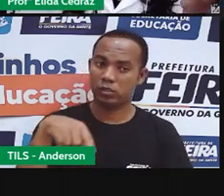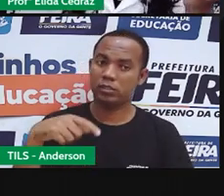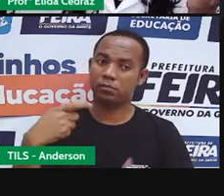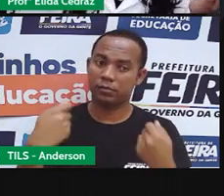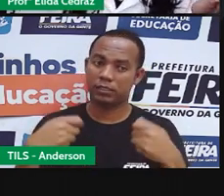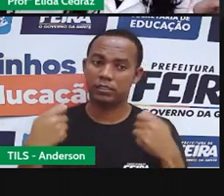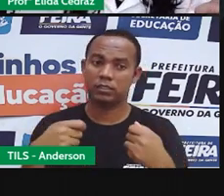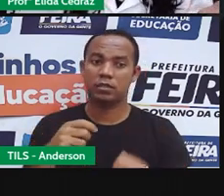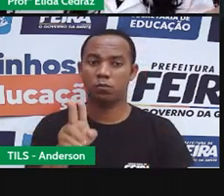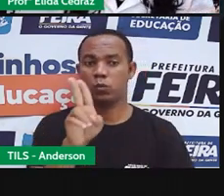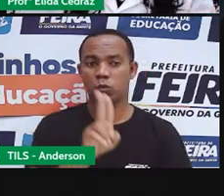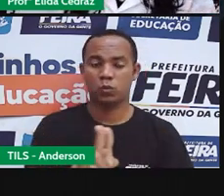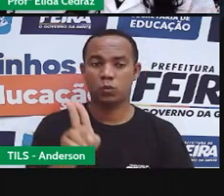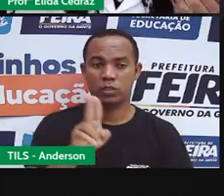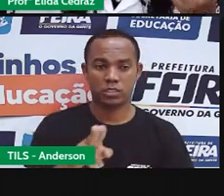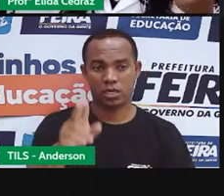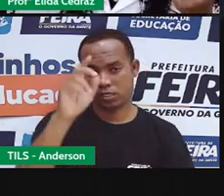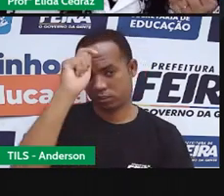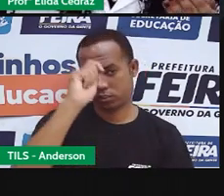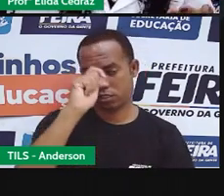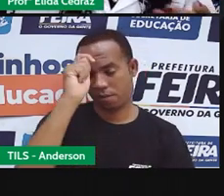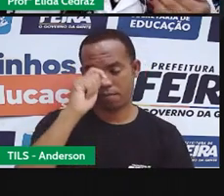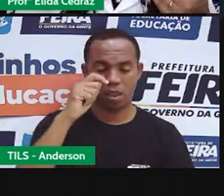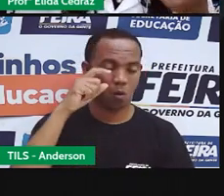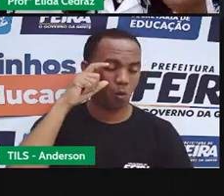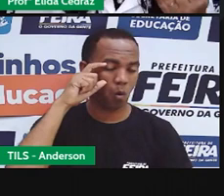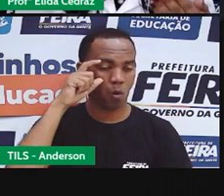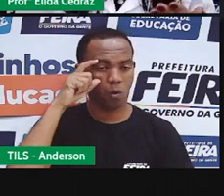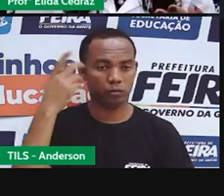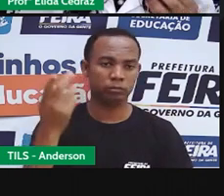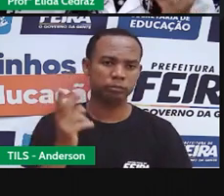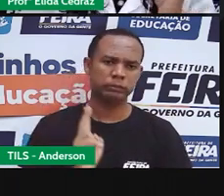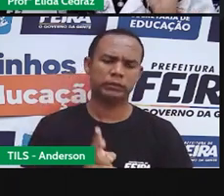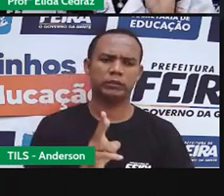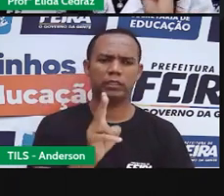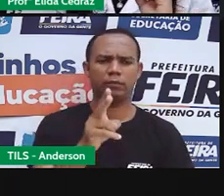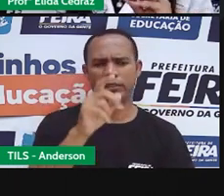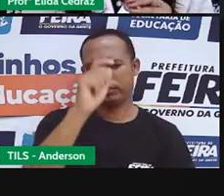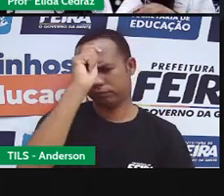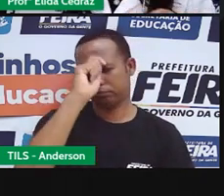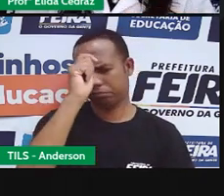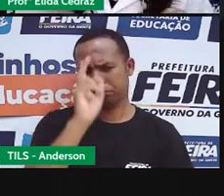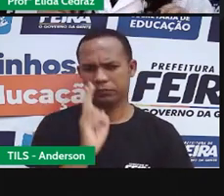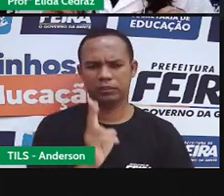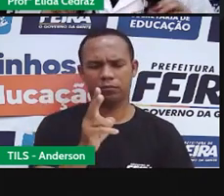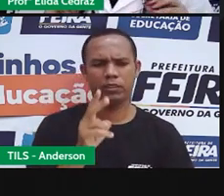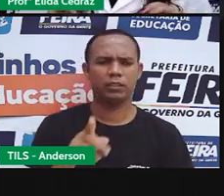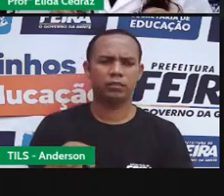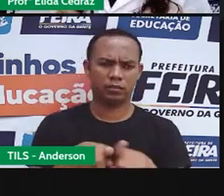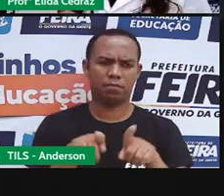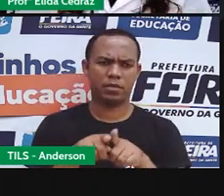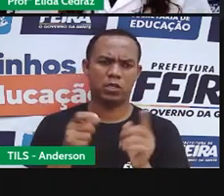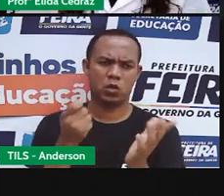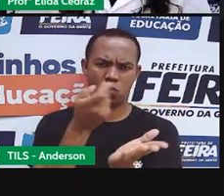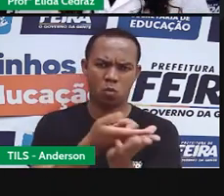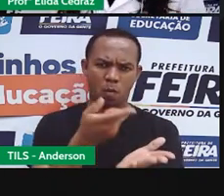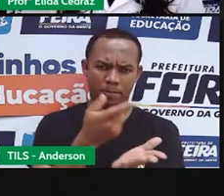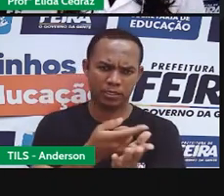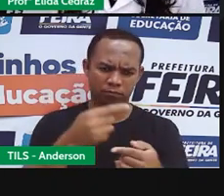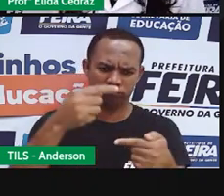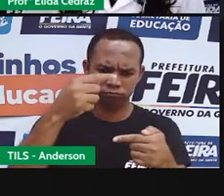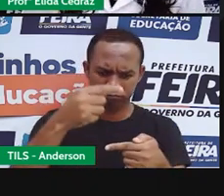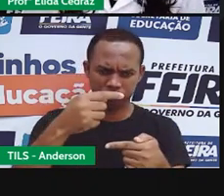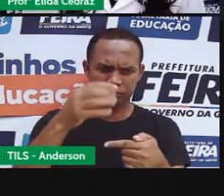utilizar chapéu, óculos, boné, e que precisamos comprar um protetor solar